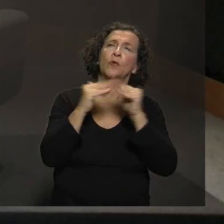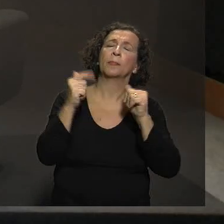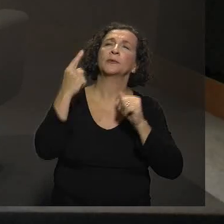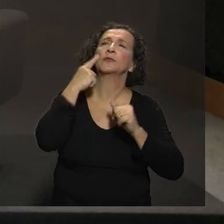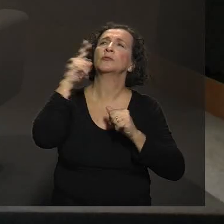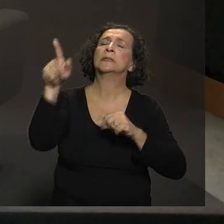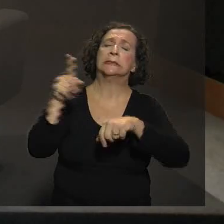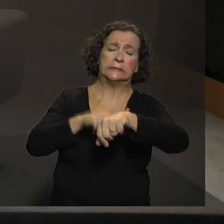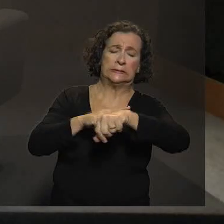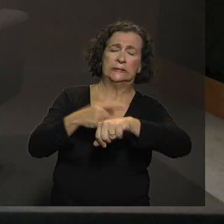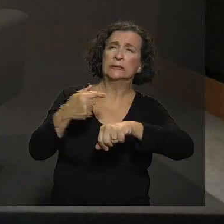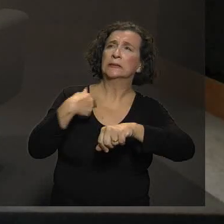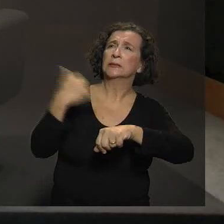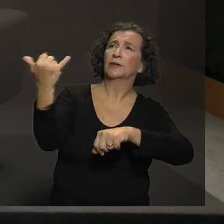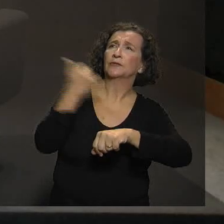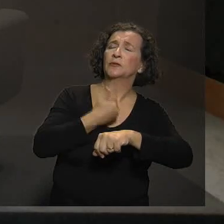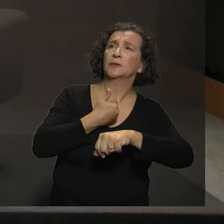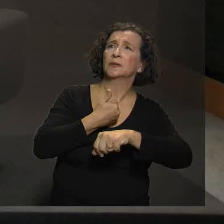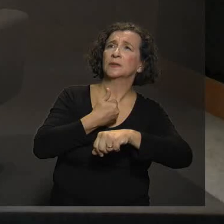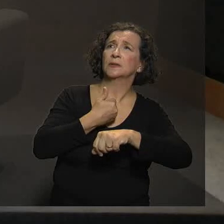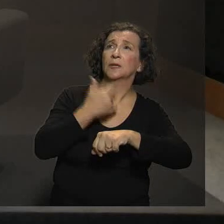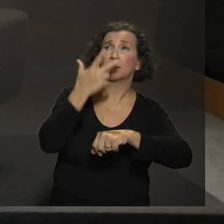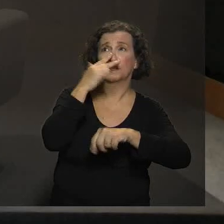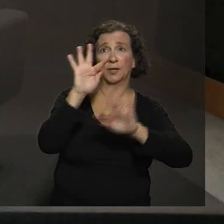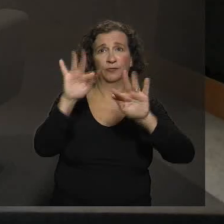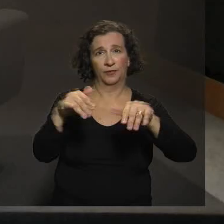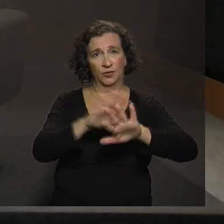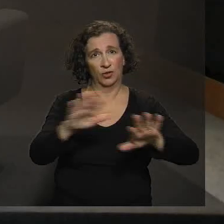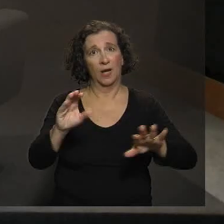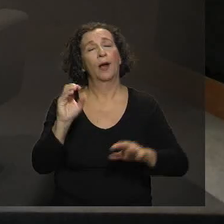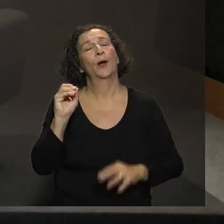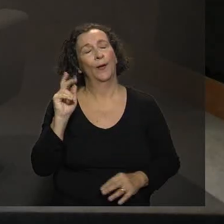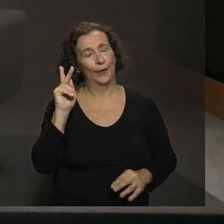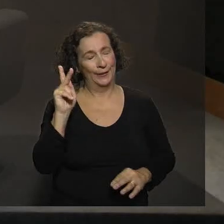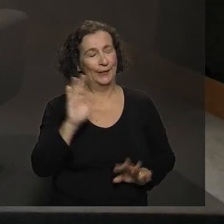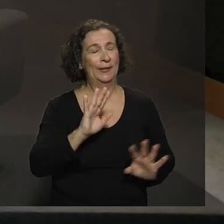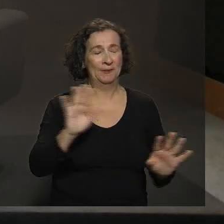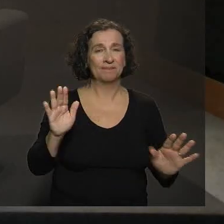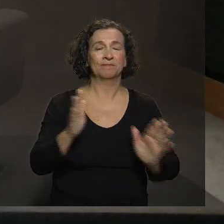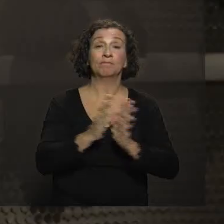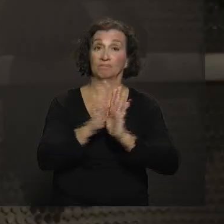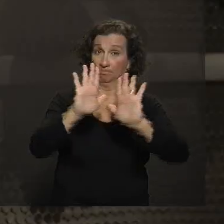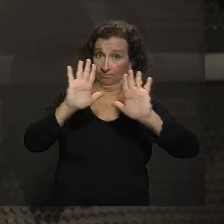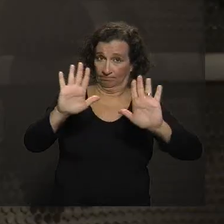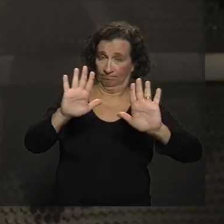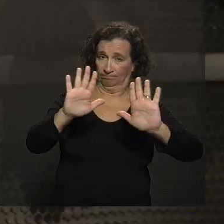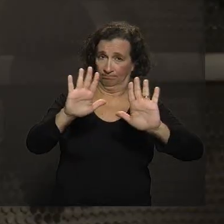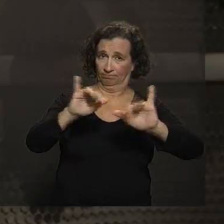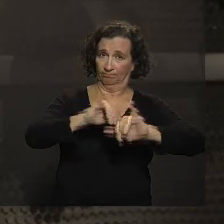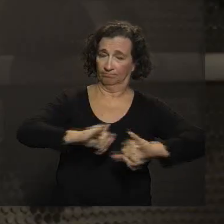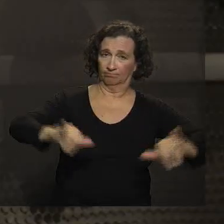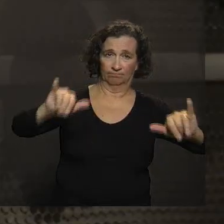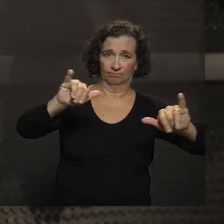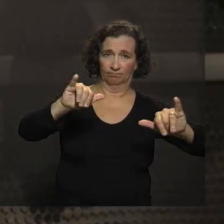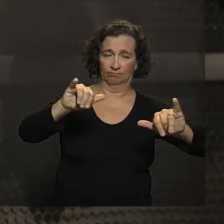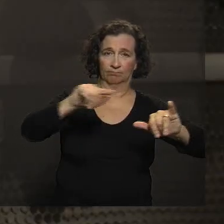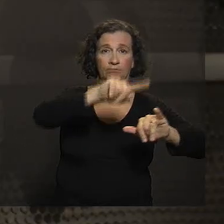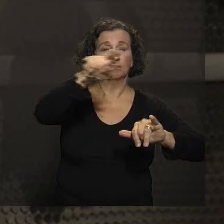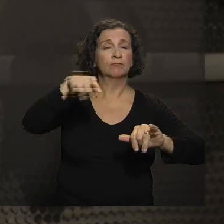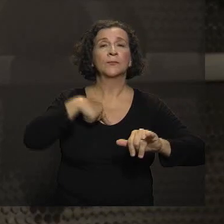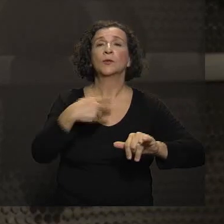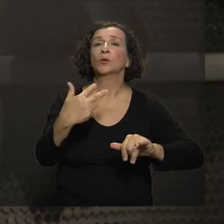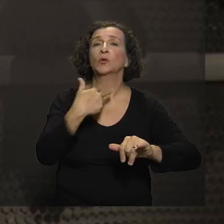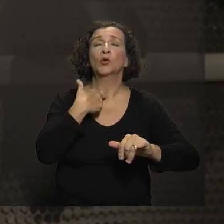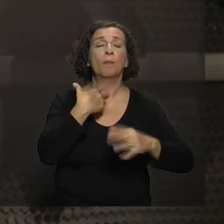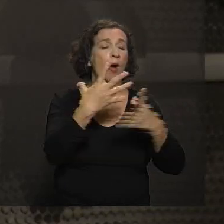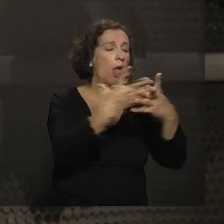quanto tempo a gente tem de... Já estou encerrando, ok? Mas é o seguinte, não perca a sua